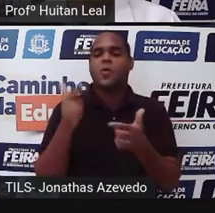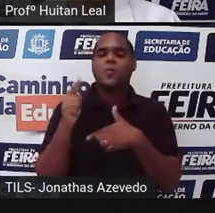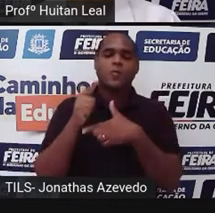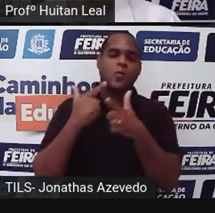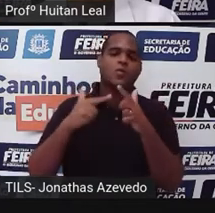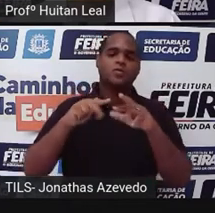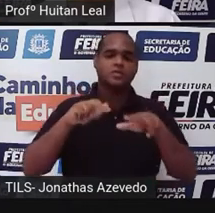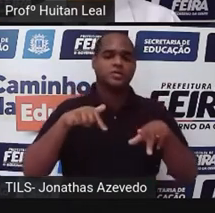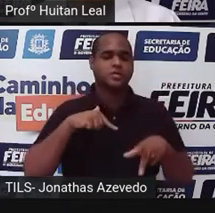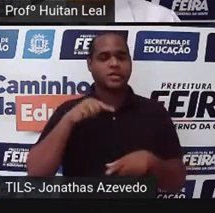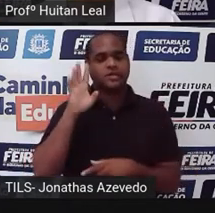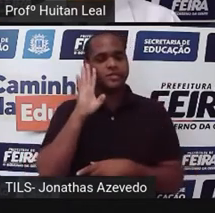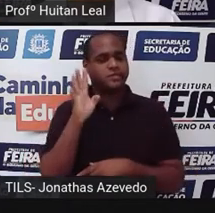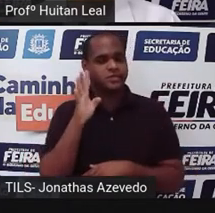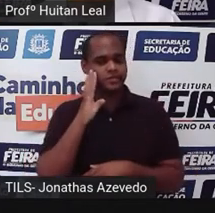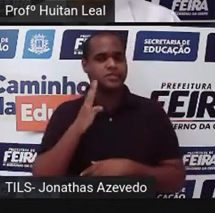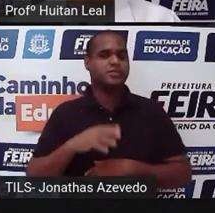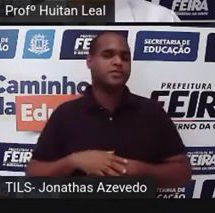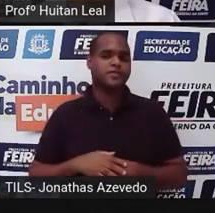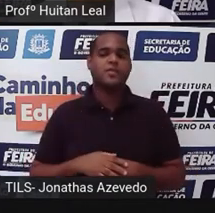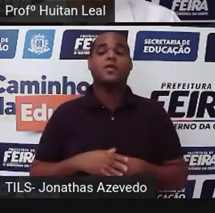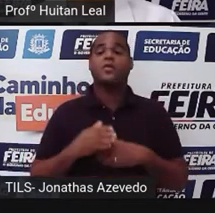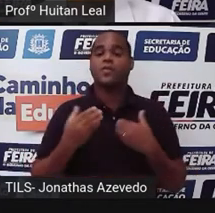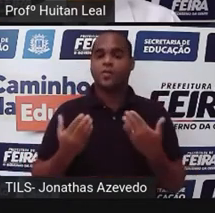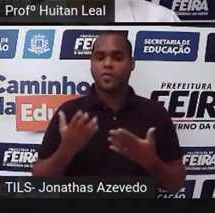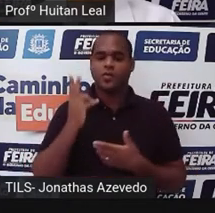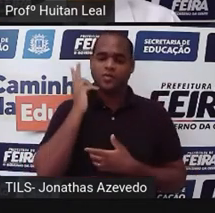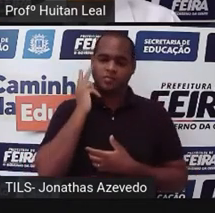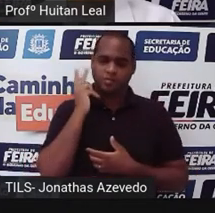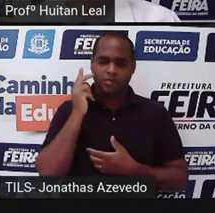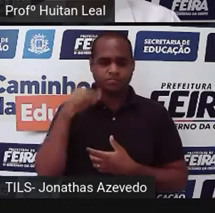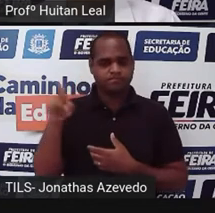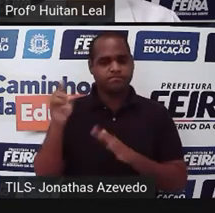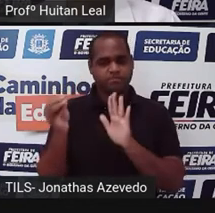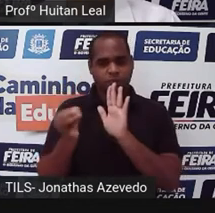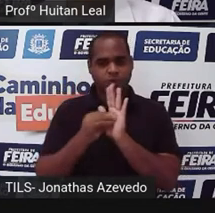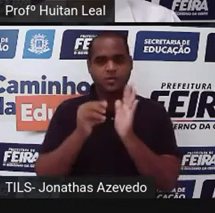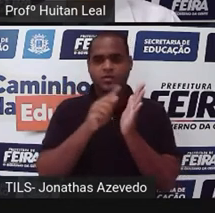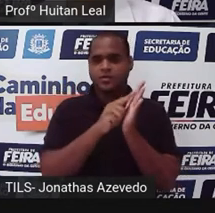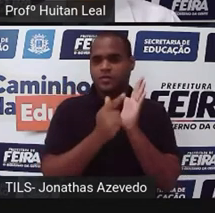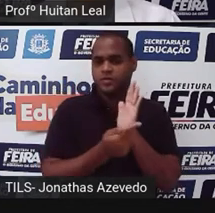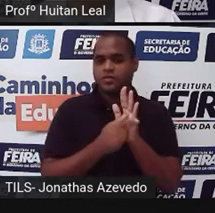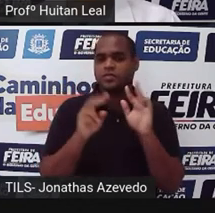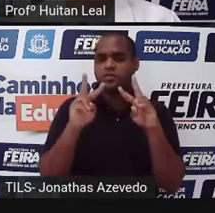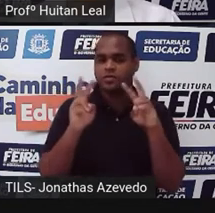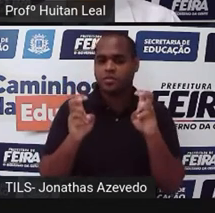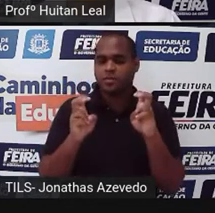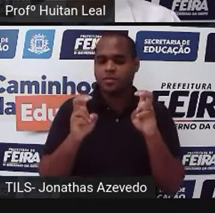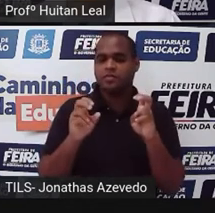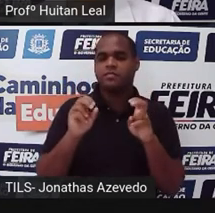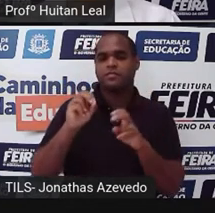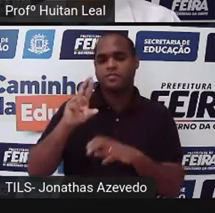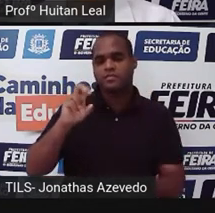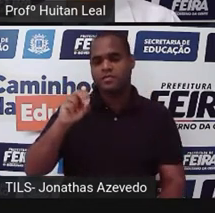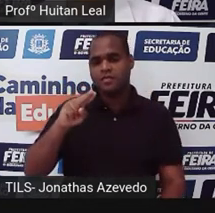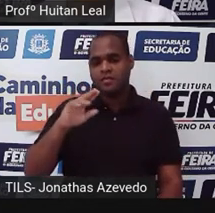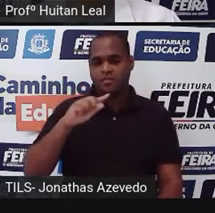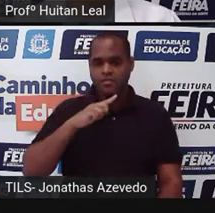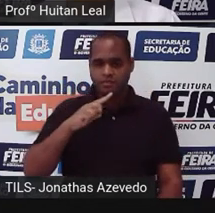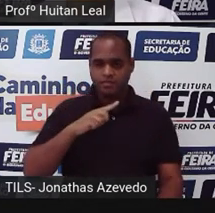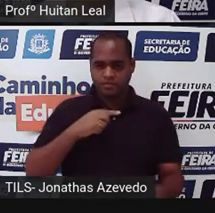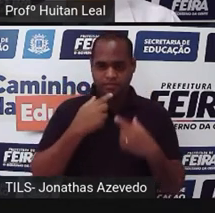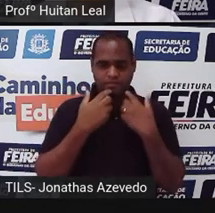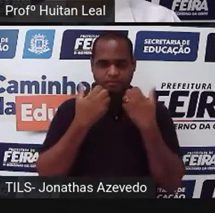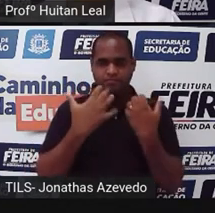ou argumentativos, como é comum naquelas publicadas em jornais. O assunto da crônica narrativa é, via de